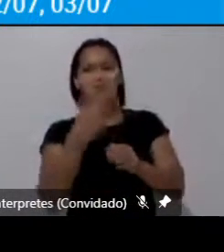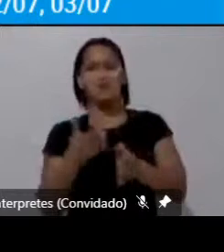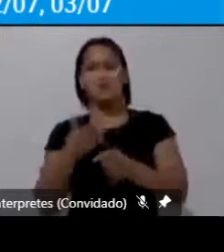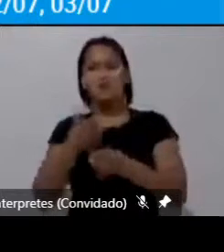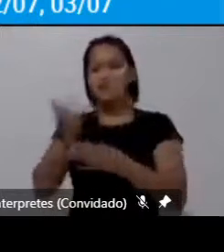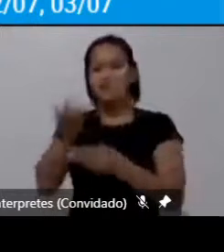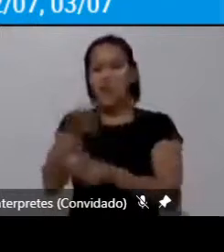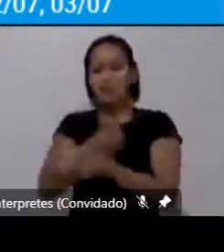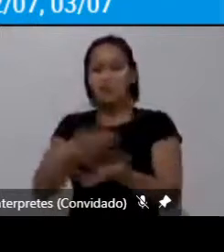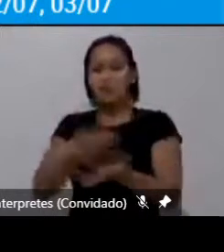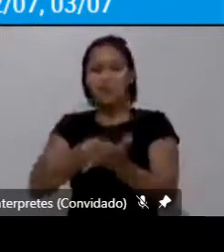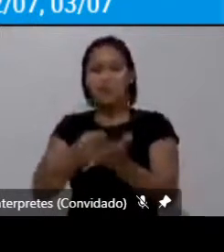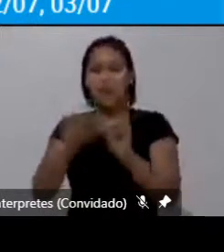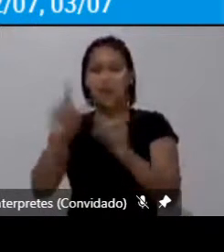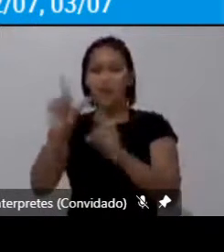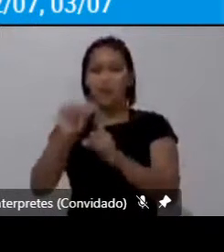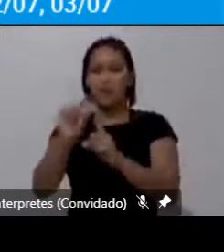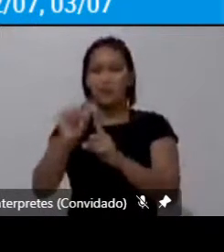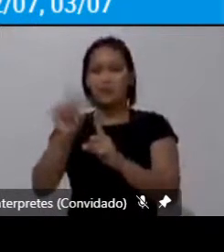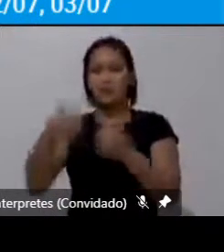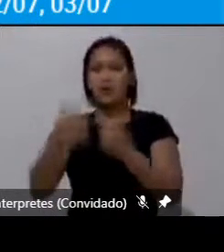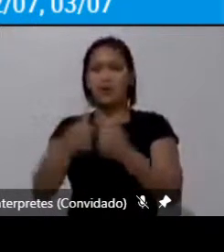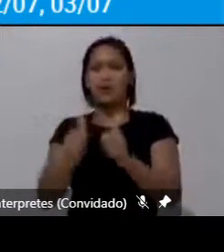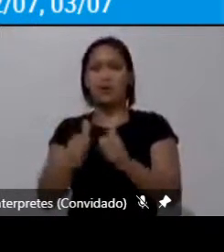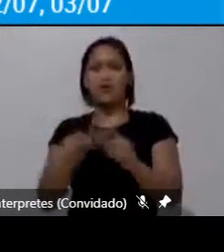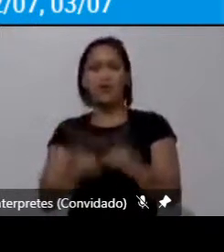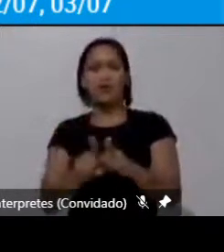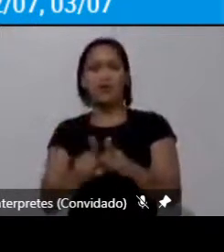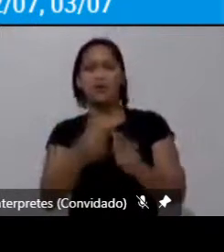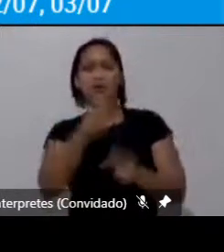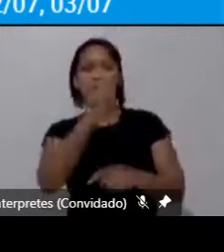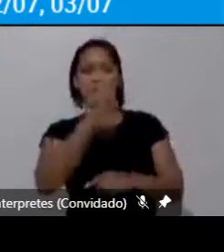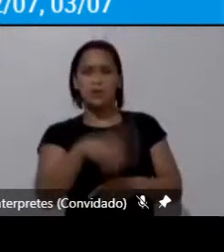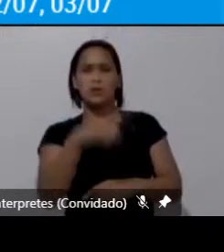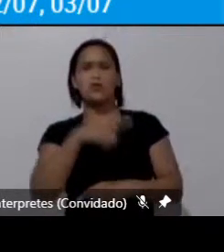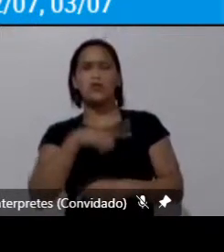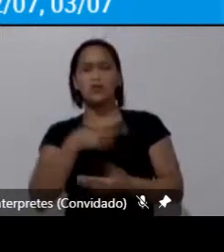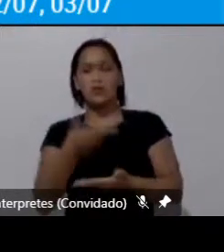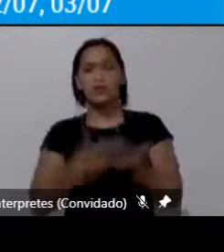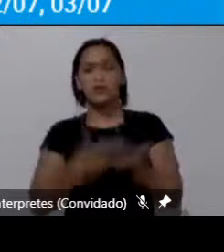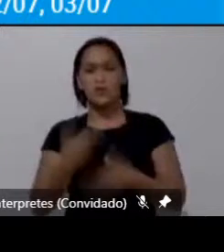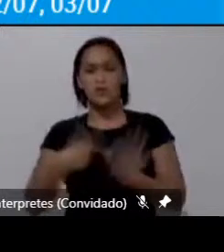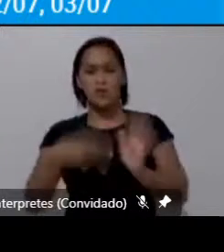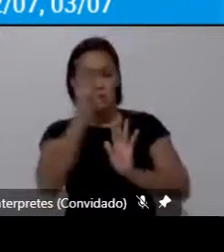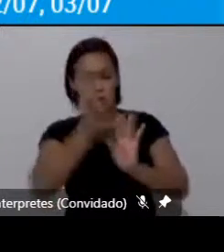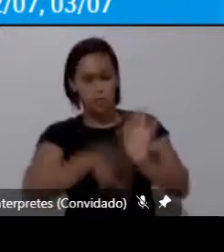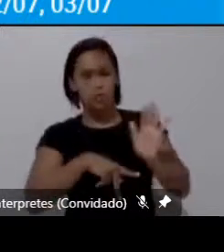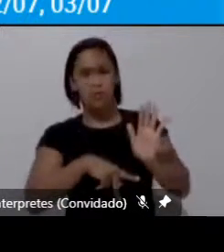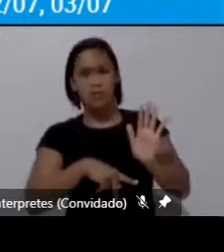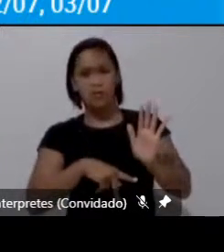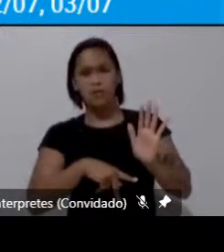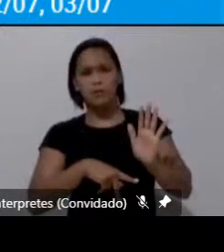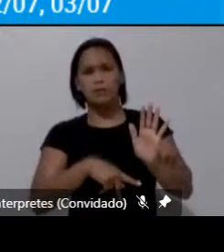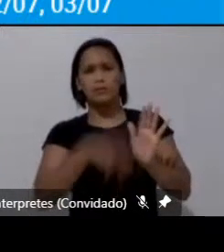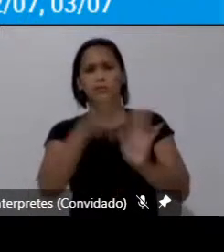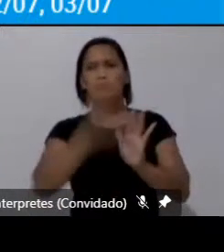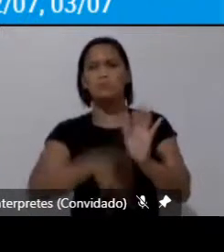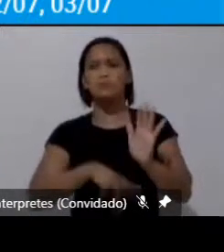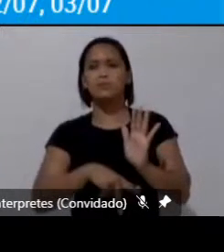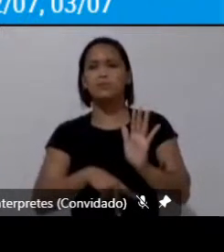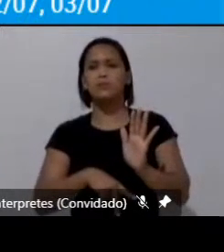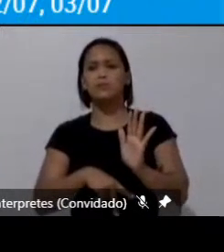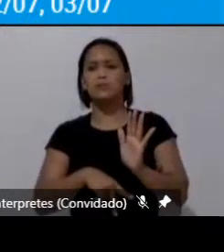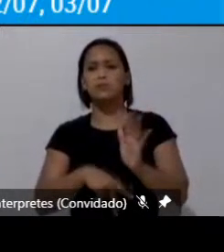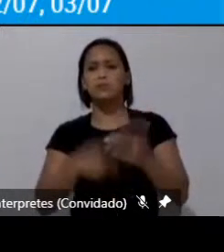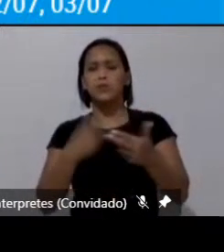tarifa né e isso tem a ver com um projeto de desincentivo de